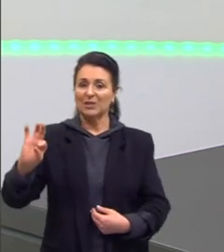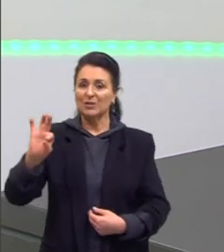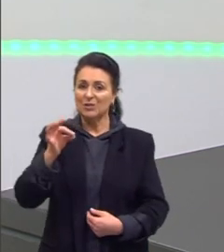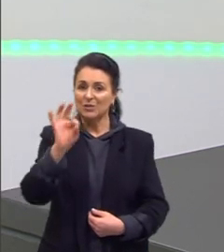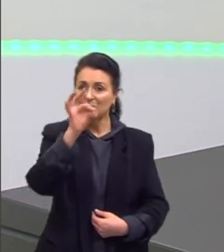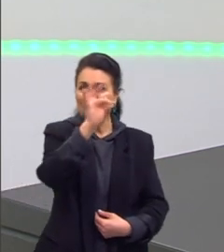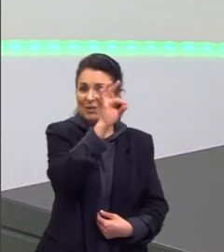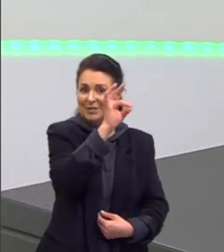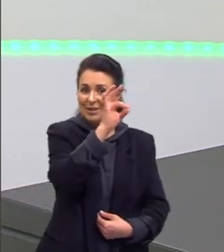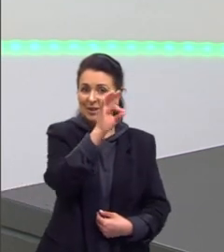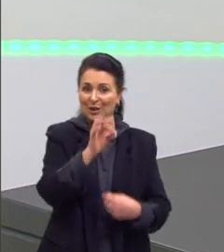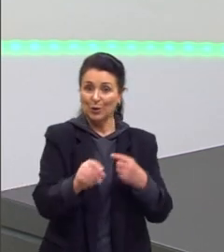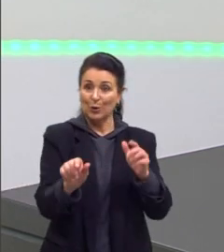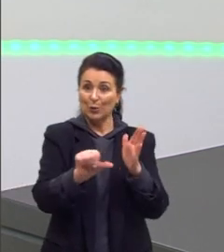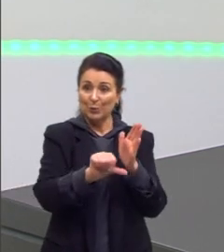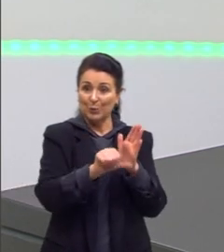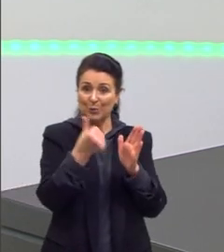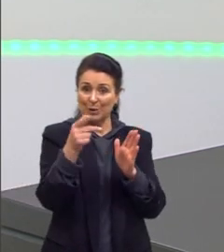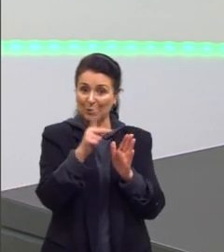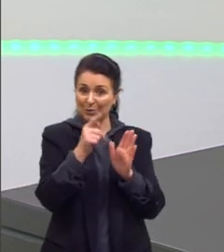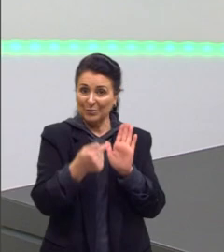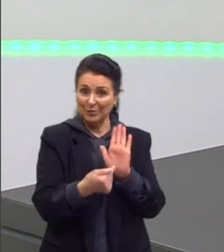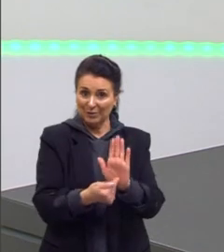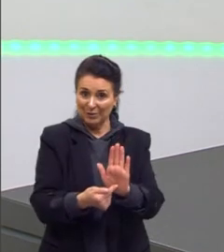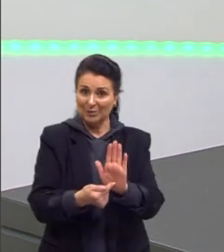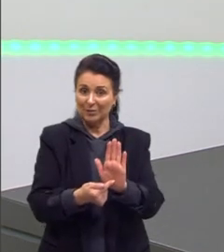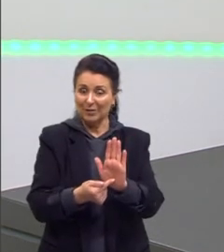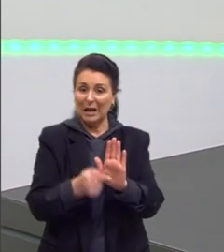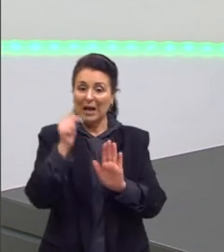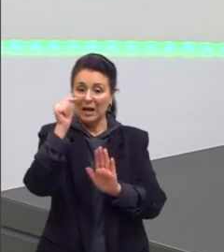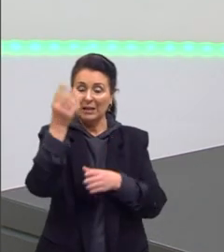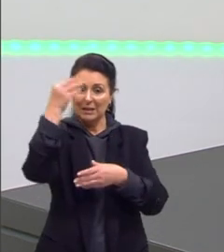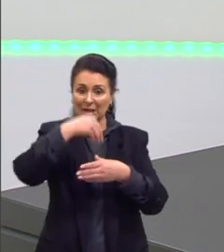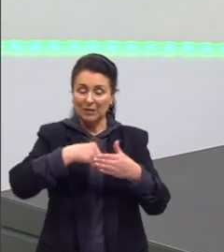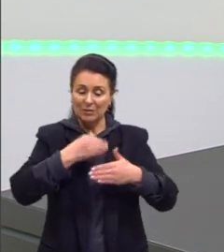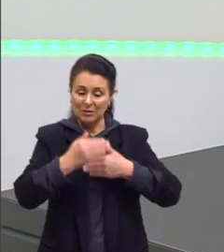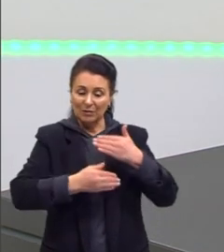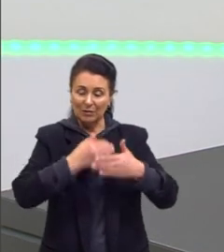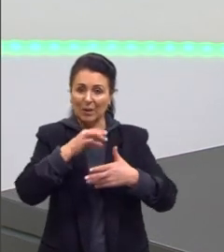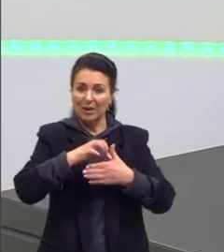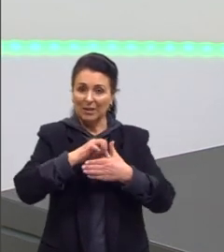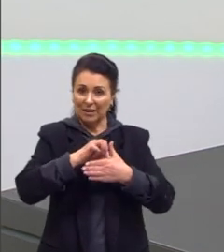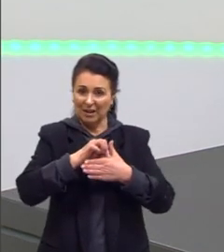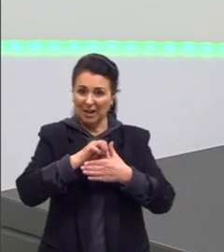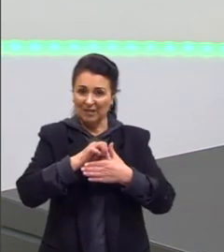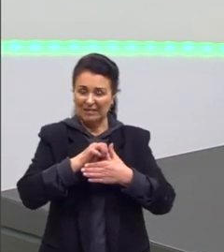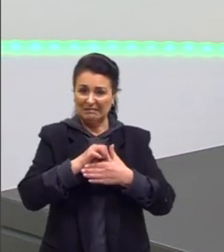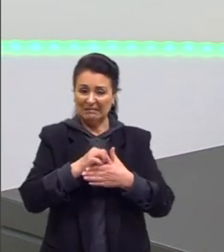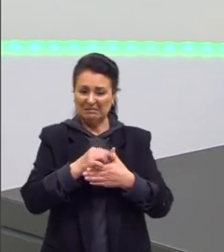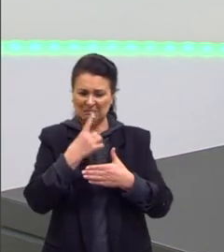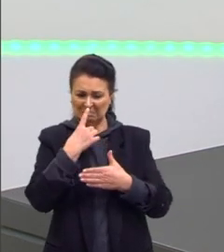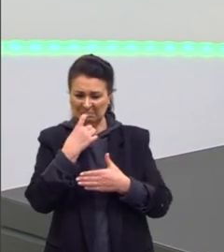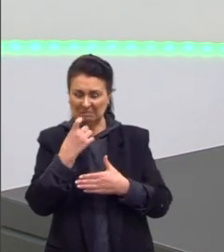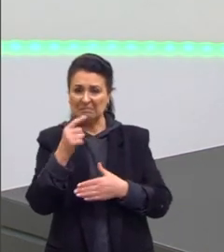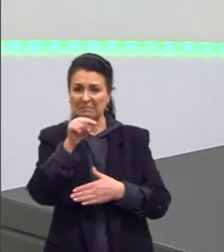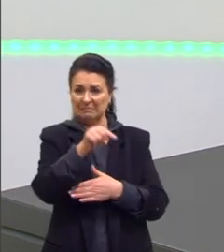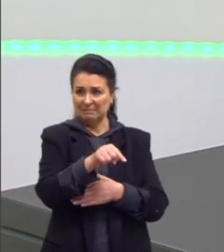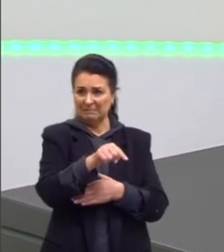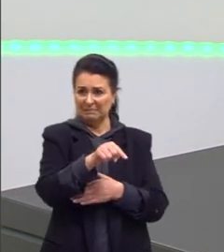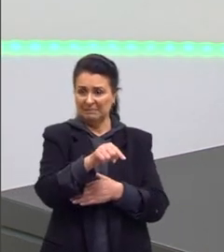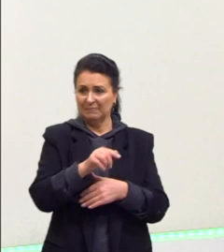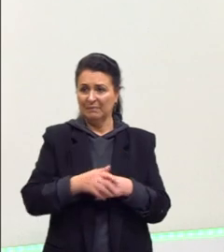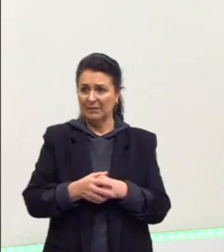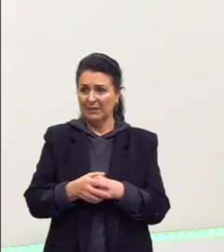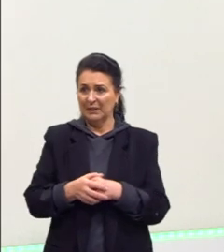novinhas sendo ali desenvolvidas na carne, no cadáver podre, no caso dele, lá, na época.